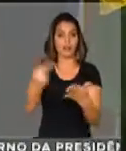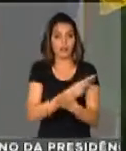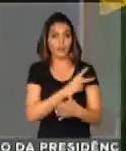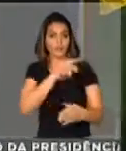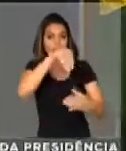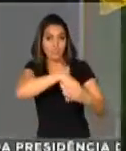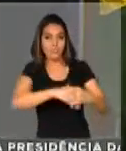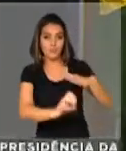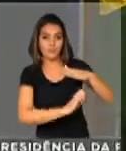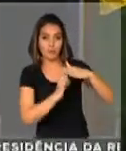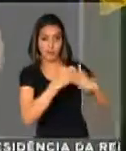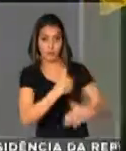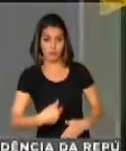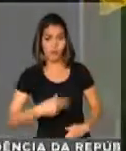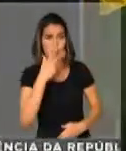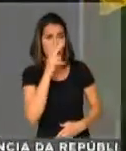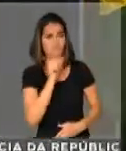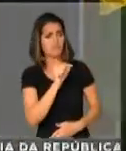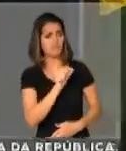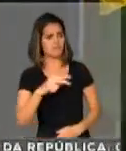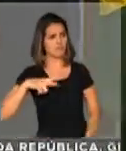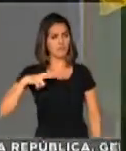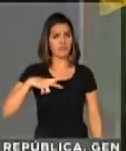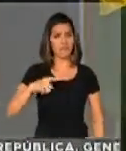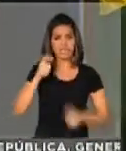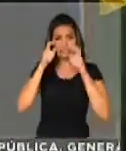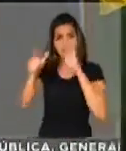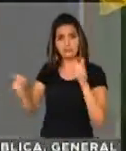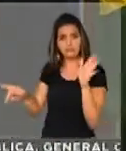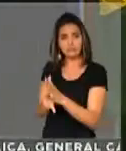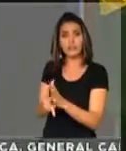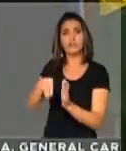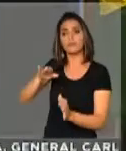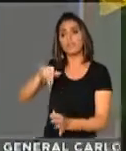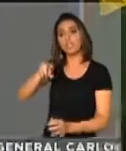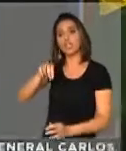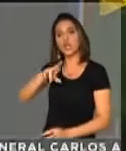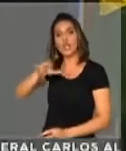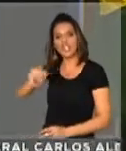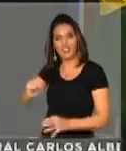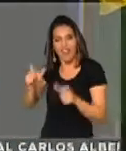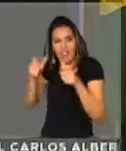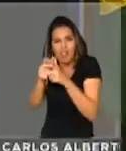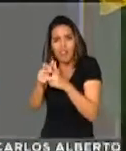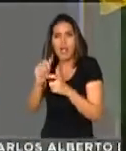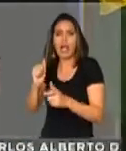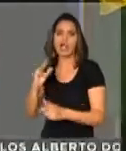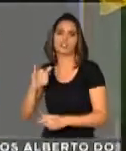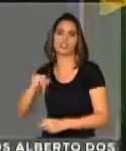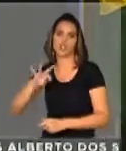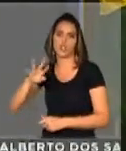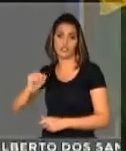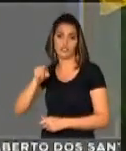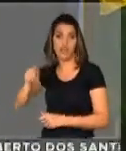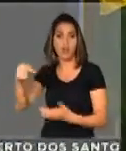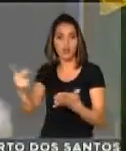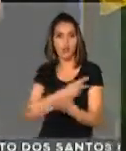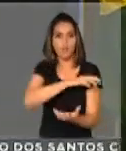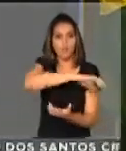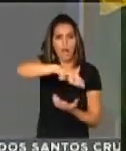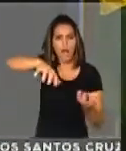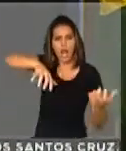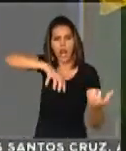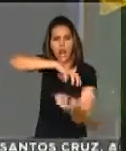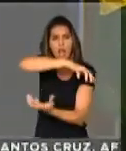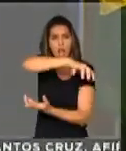empresa pública como se fosse privada para satisfazer os interesses dos acionistas minoritários. Essa política levou o Brasil a uma paralisação,